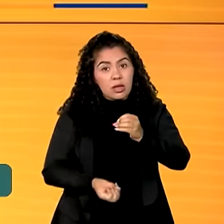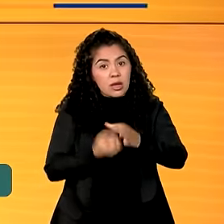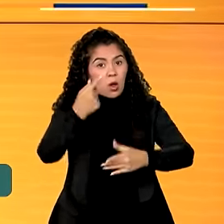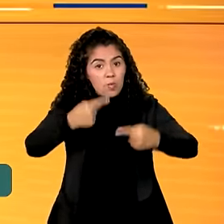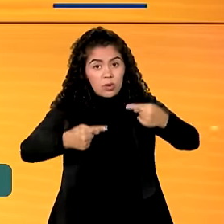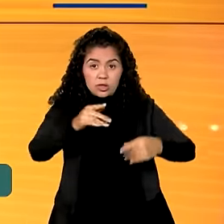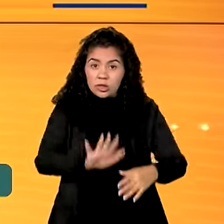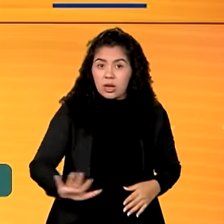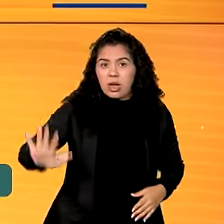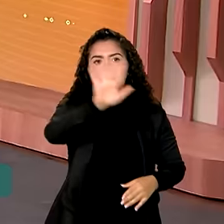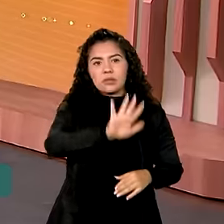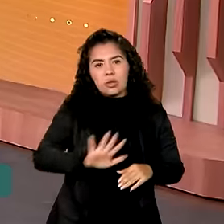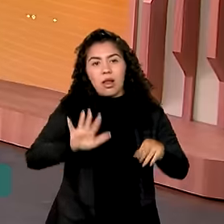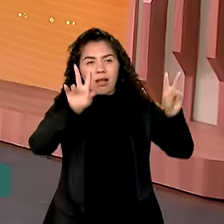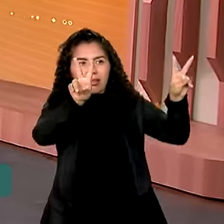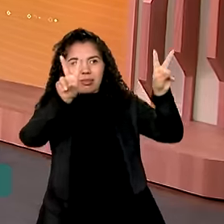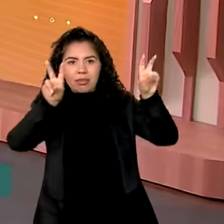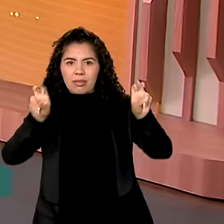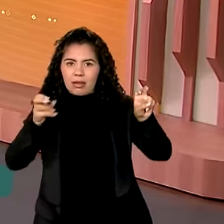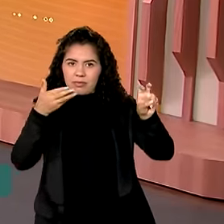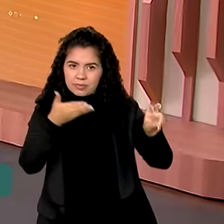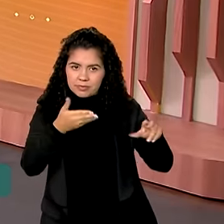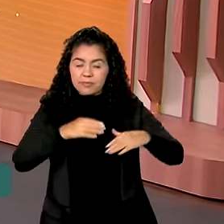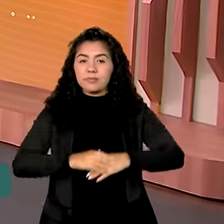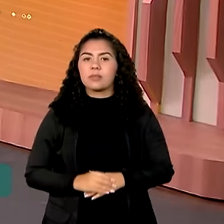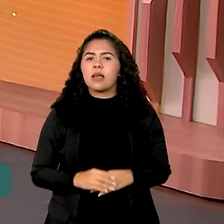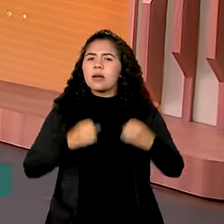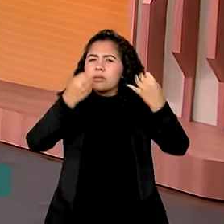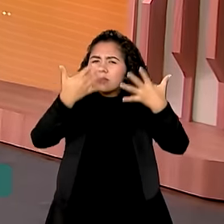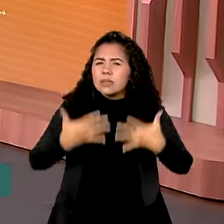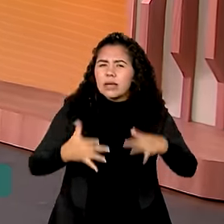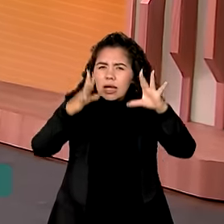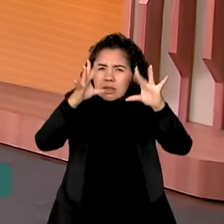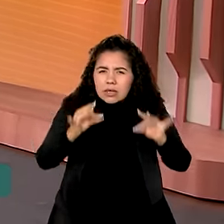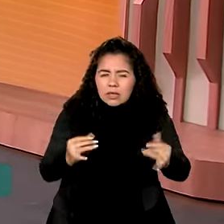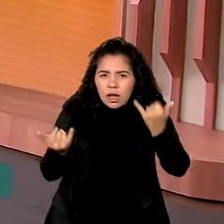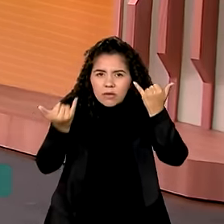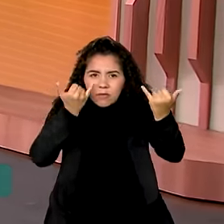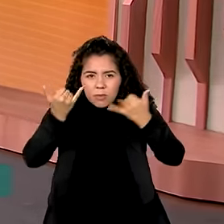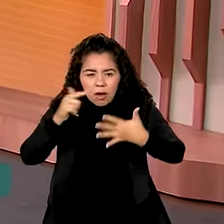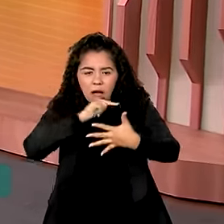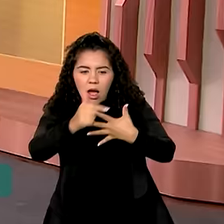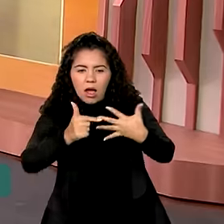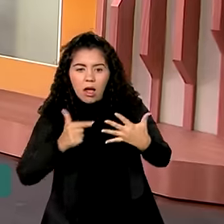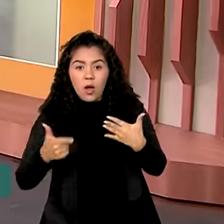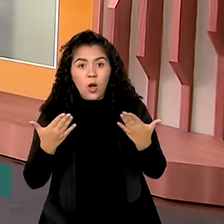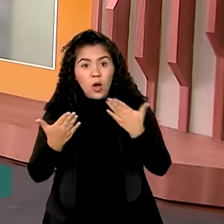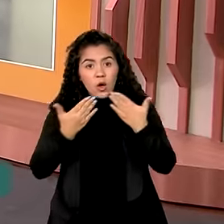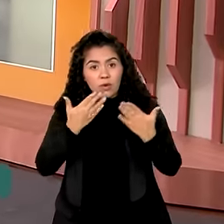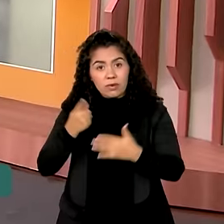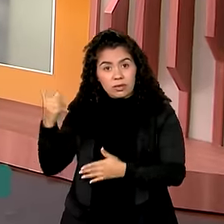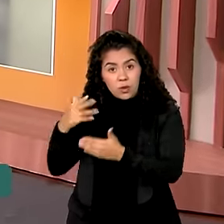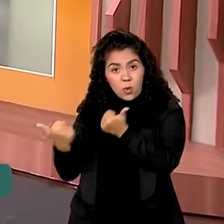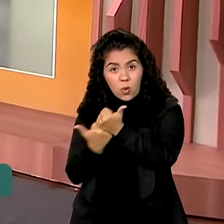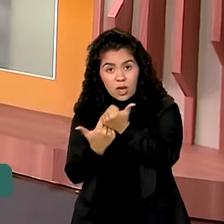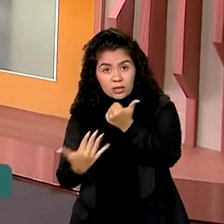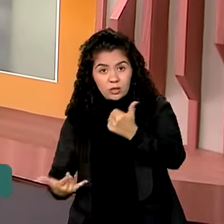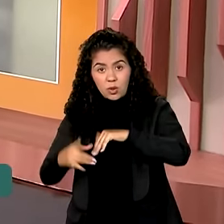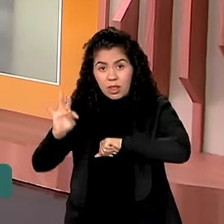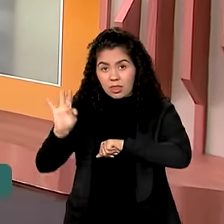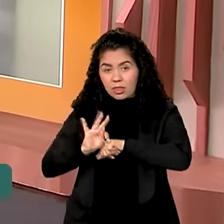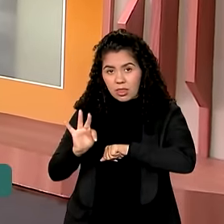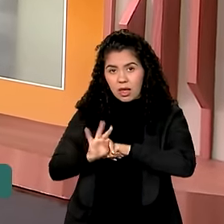nacional sobre o tema. Para sabermos mais sobre essas ações, a gente conversa agora com o assessor técnico